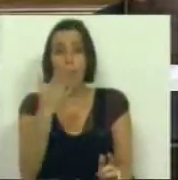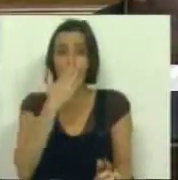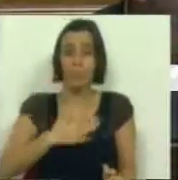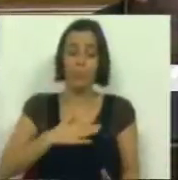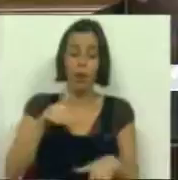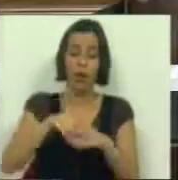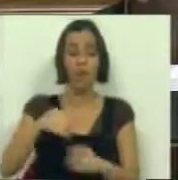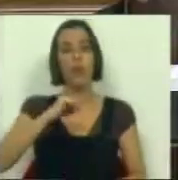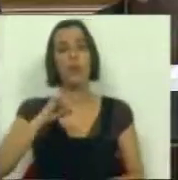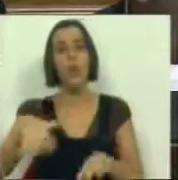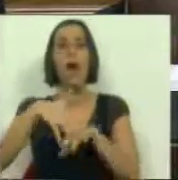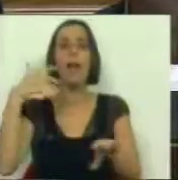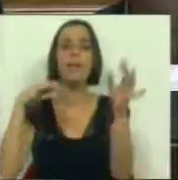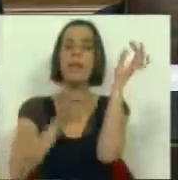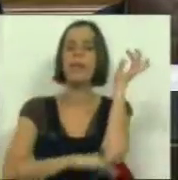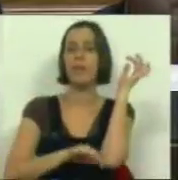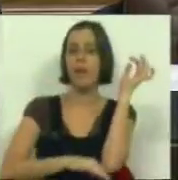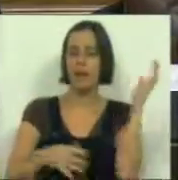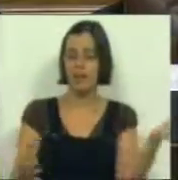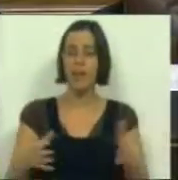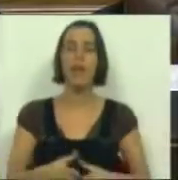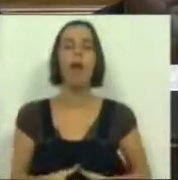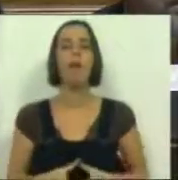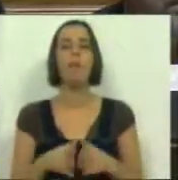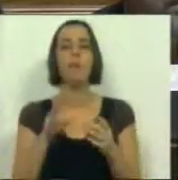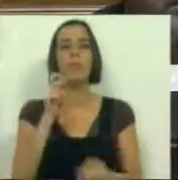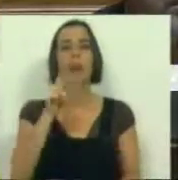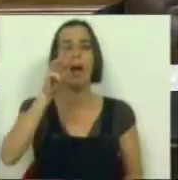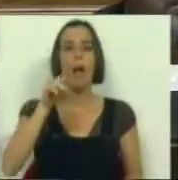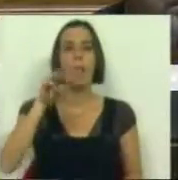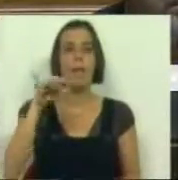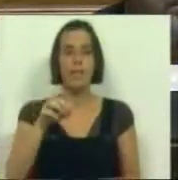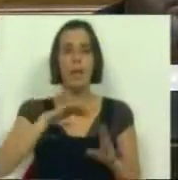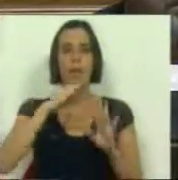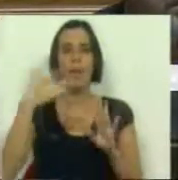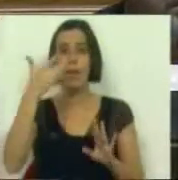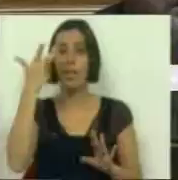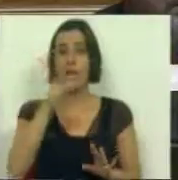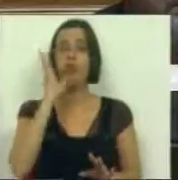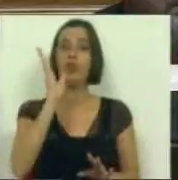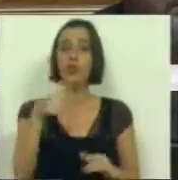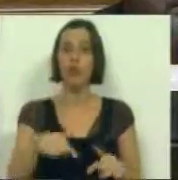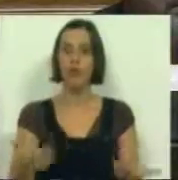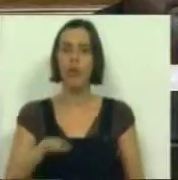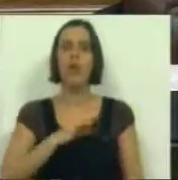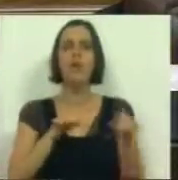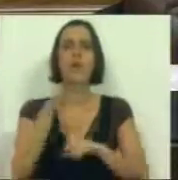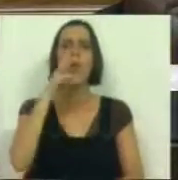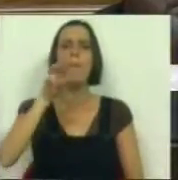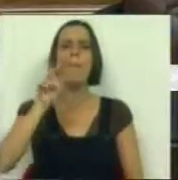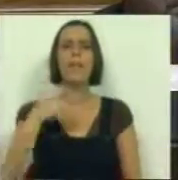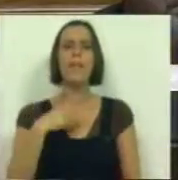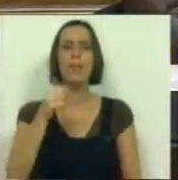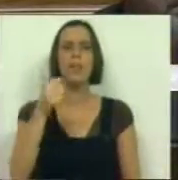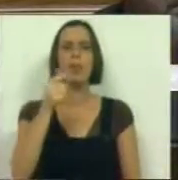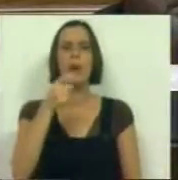além dos votos contra das Assembleias de Freguesia de Almancil, de Montenegro, que nós já aqui referimos, o Sr. Deputado Menos Botas